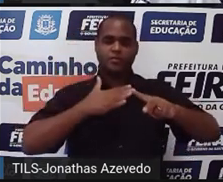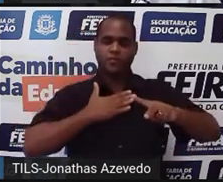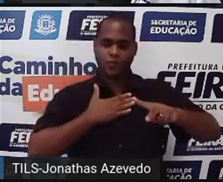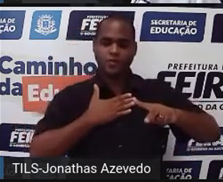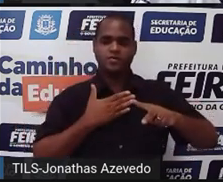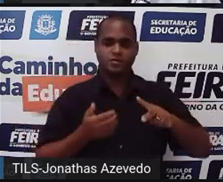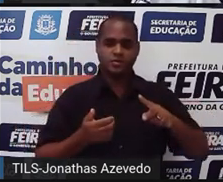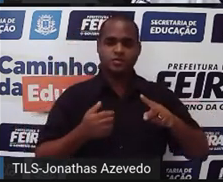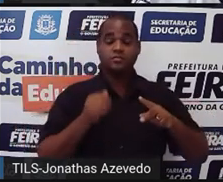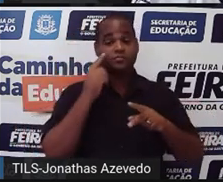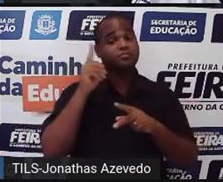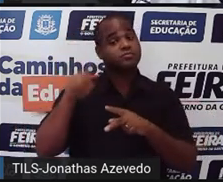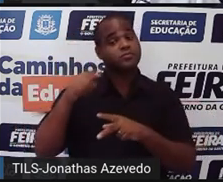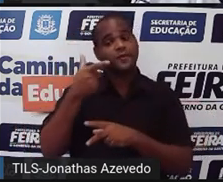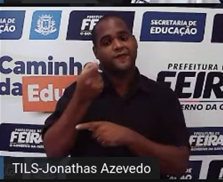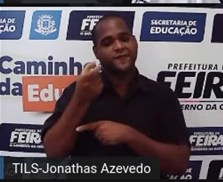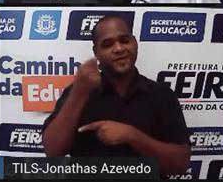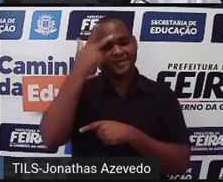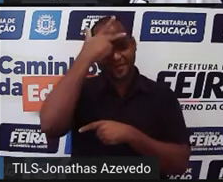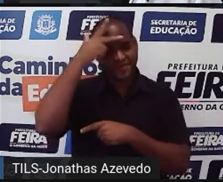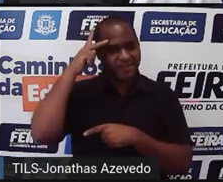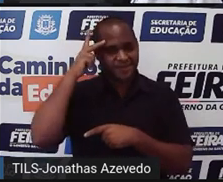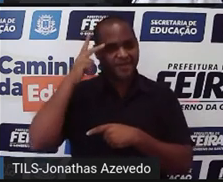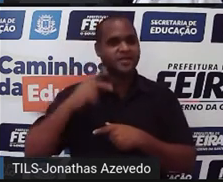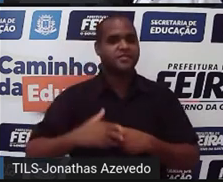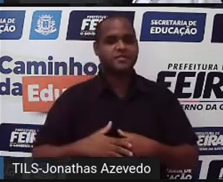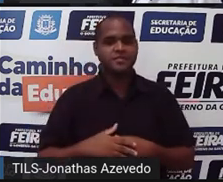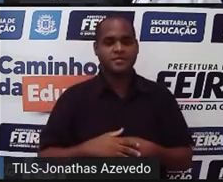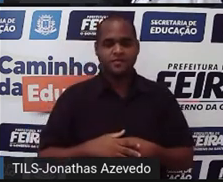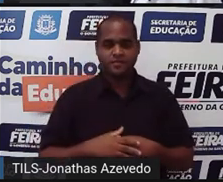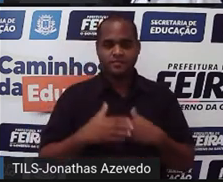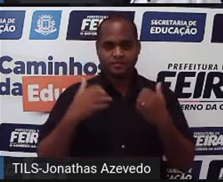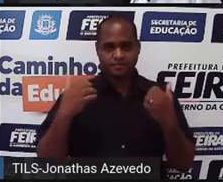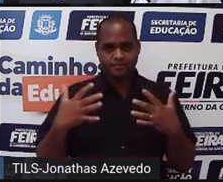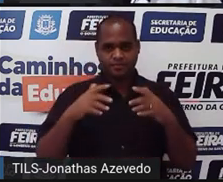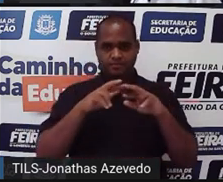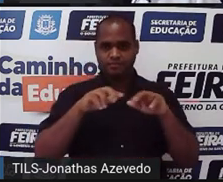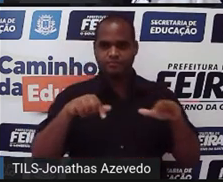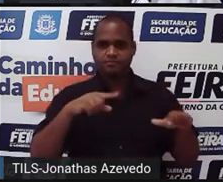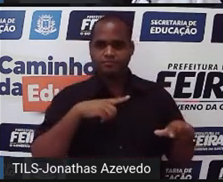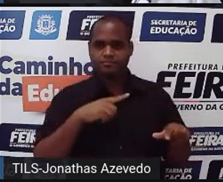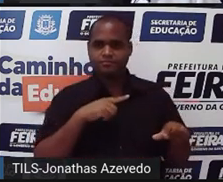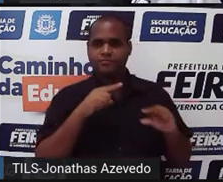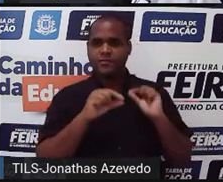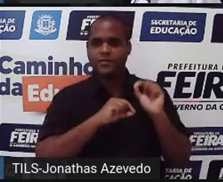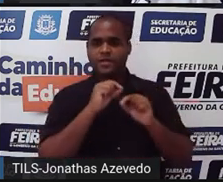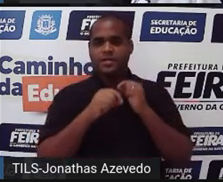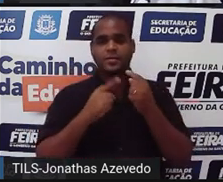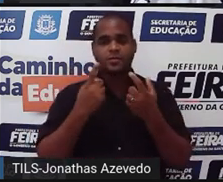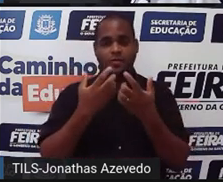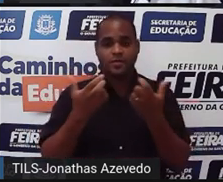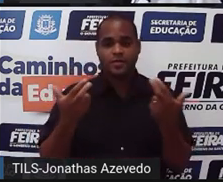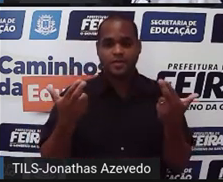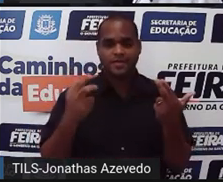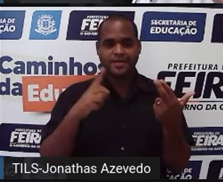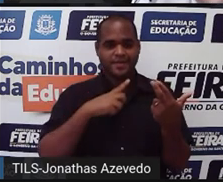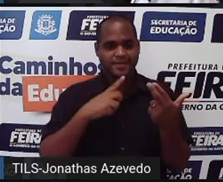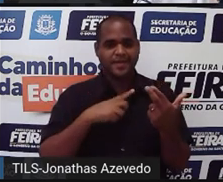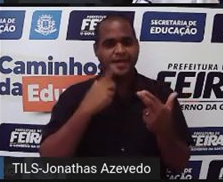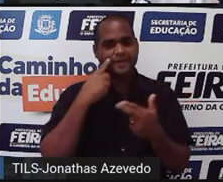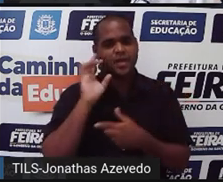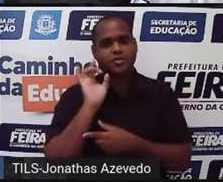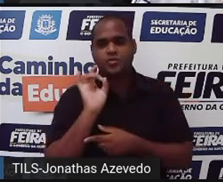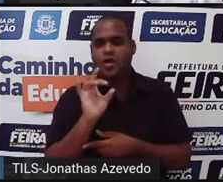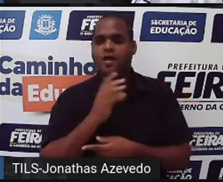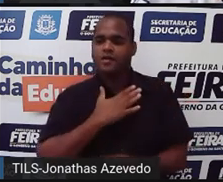que no caso foram vinte pessoas. Os outros espaços aqui ó, esse espaço que eu estou apontando é aqueles que só